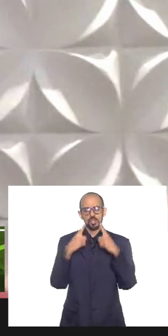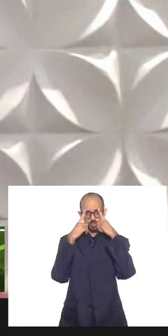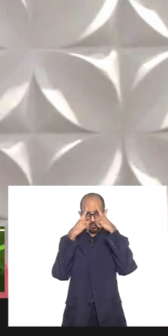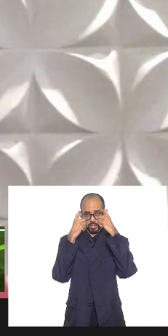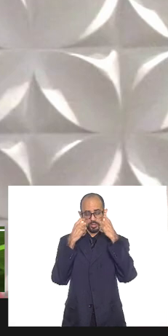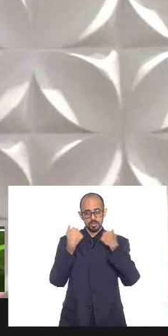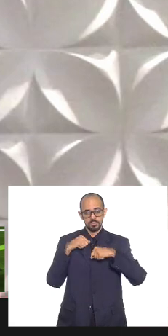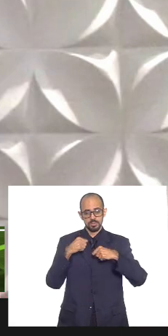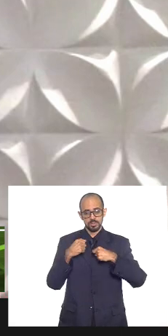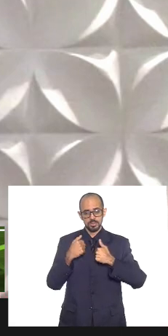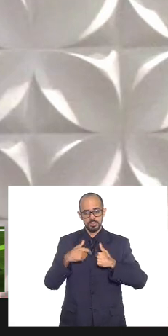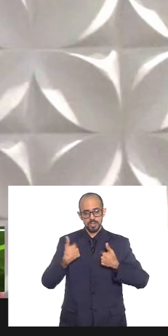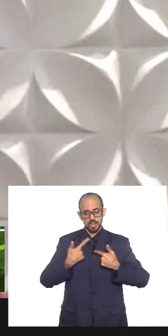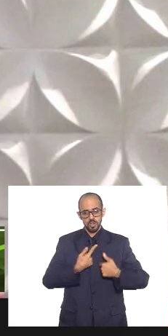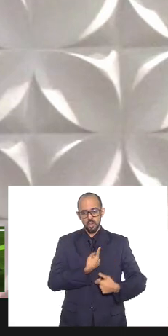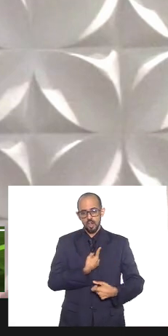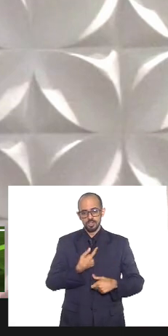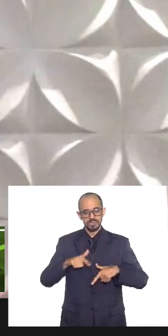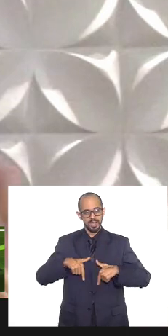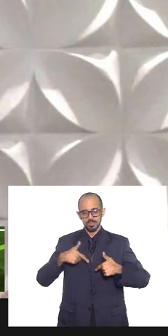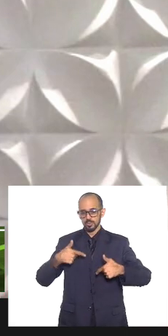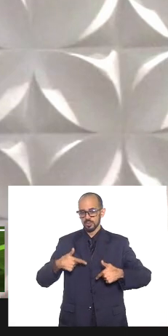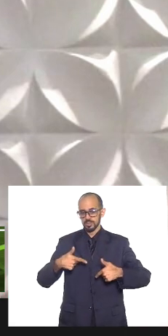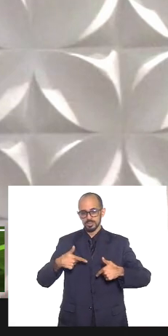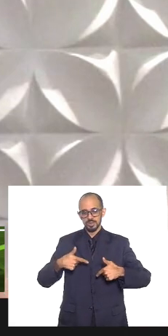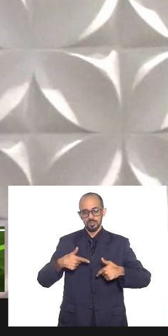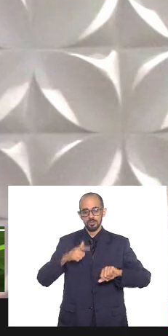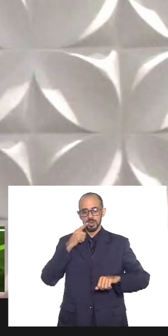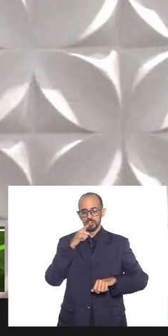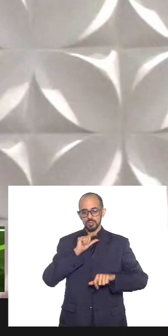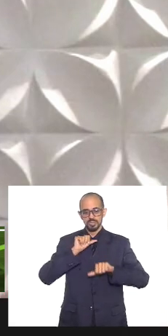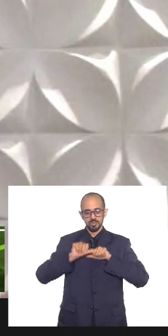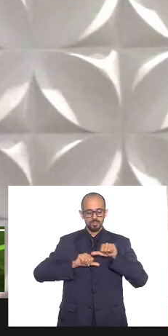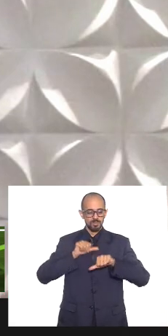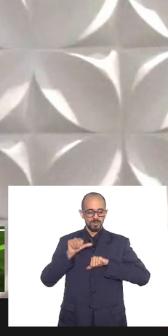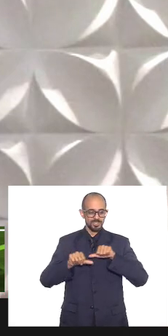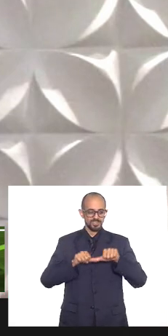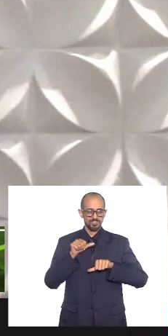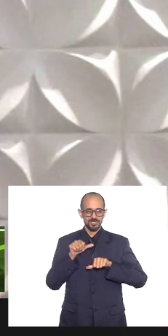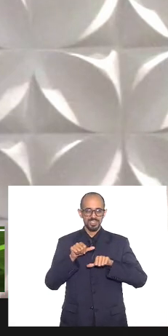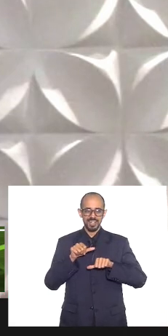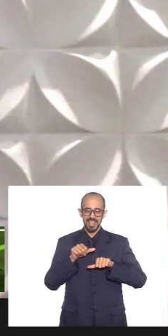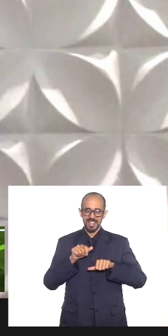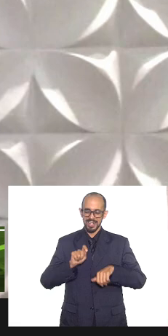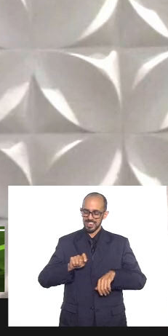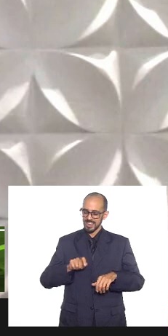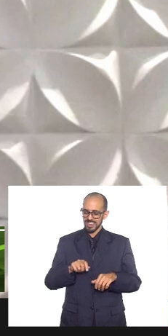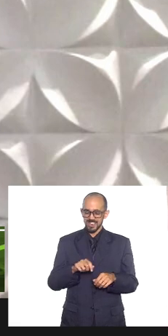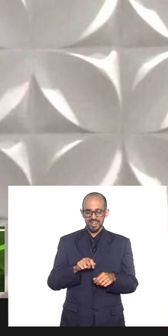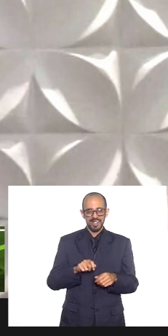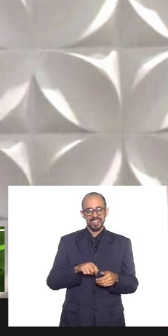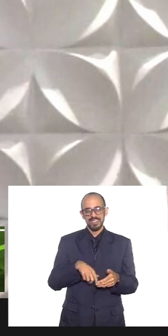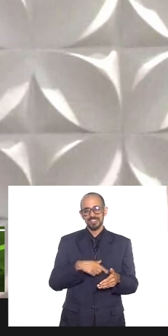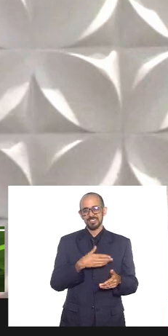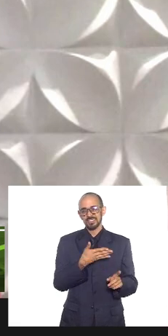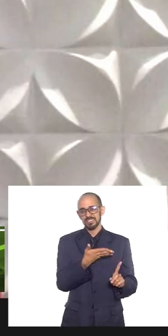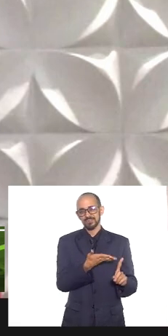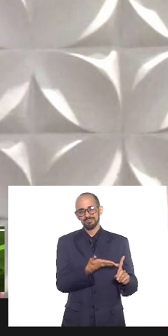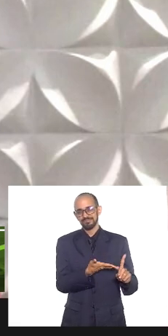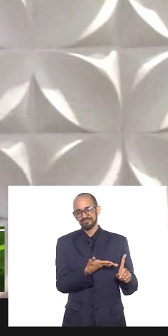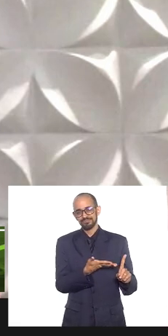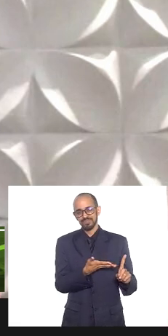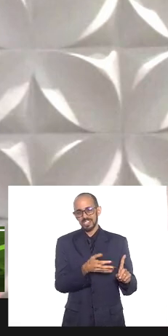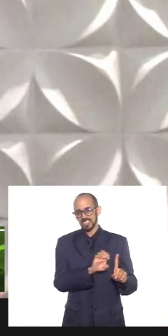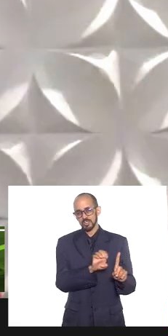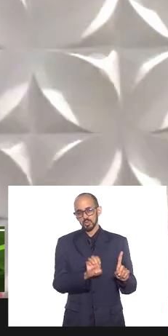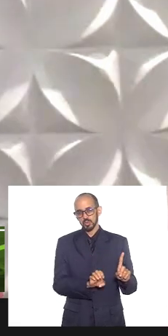nossa atuação para modificar essa simbologia então acho que trabalhar para a efetividade